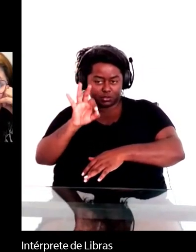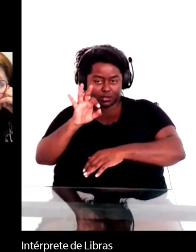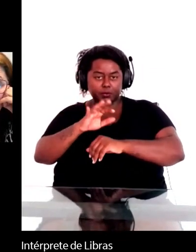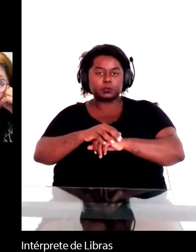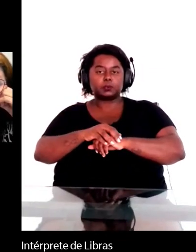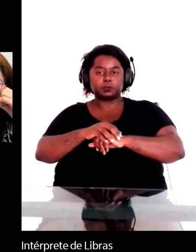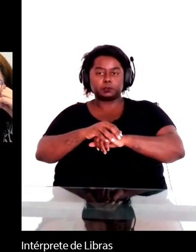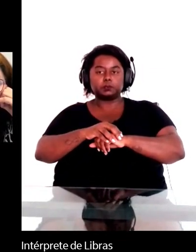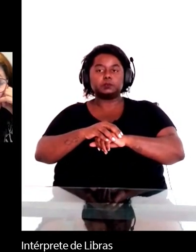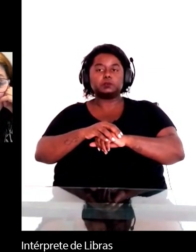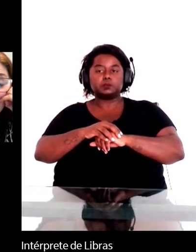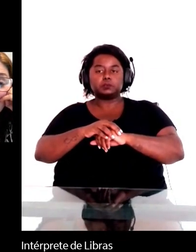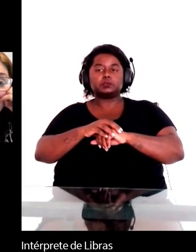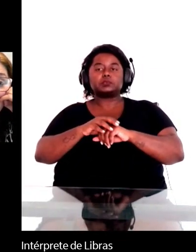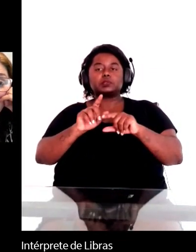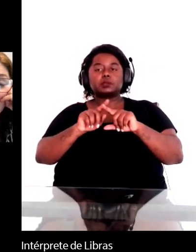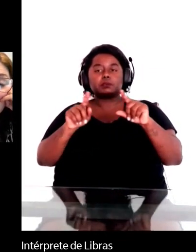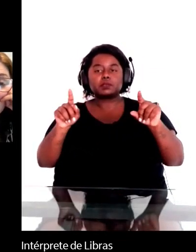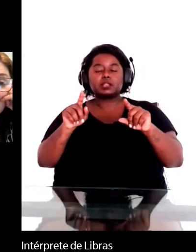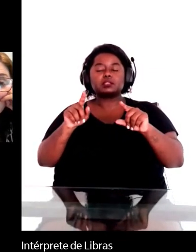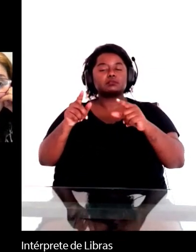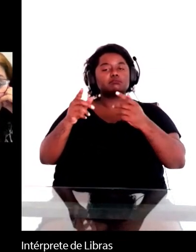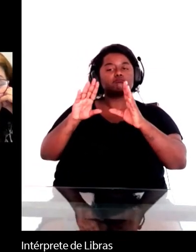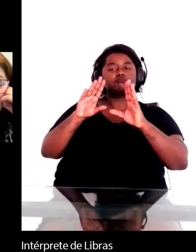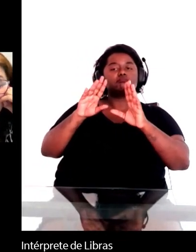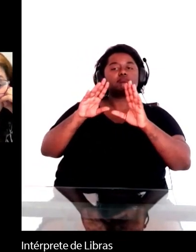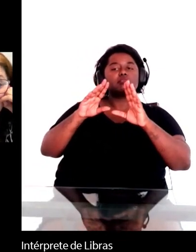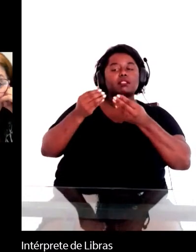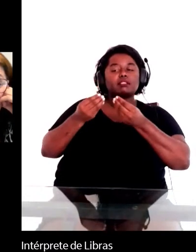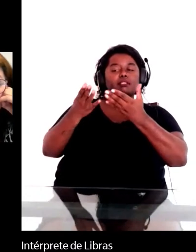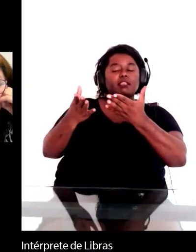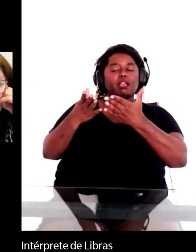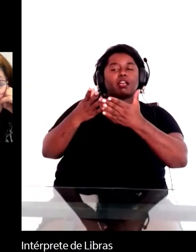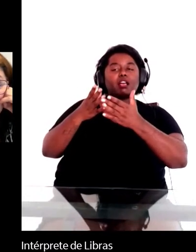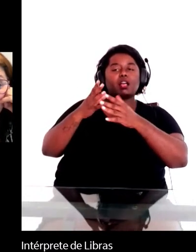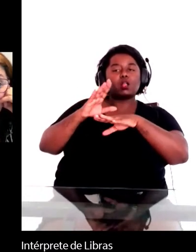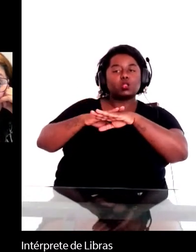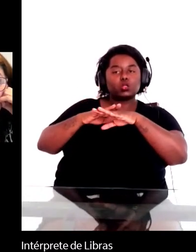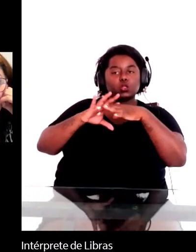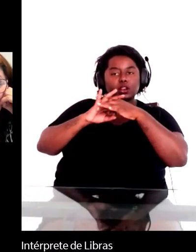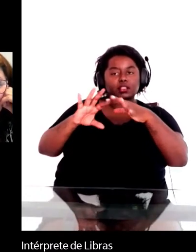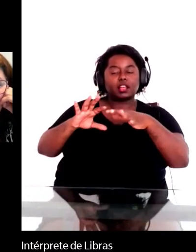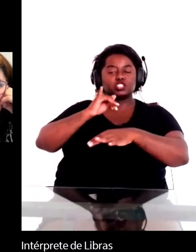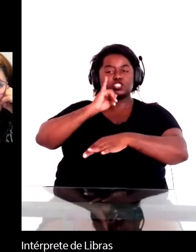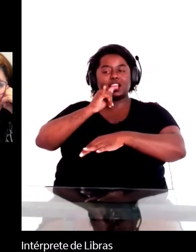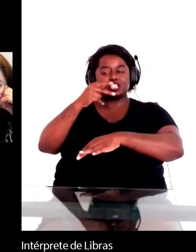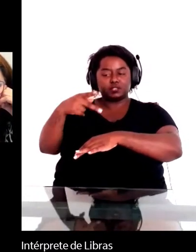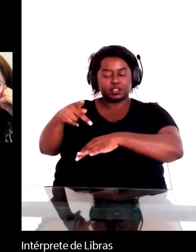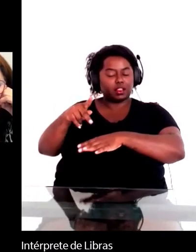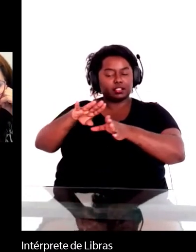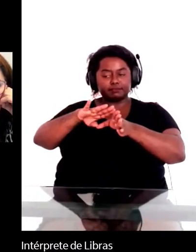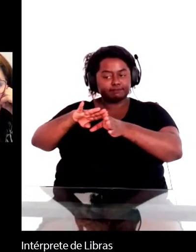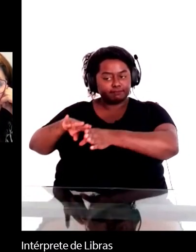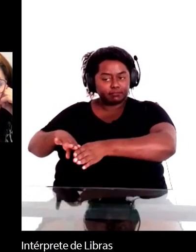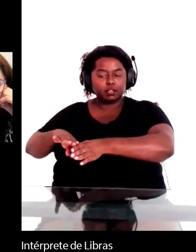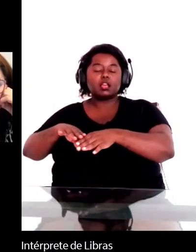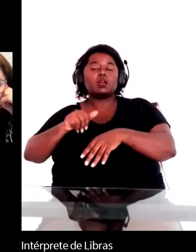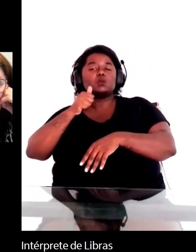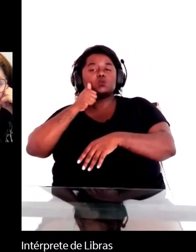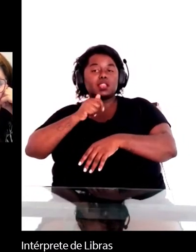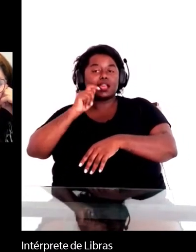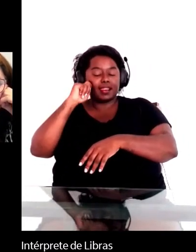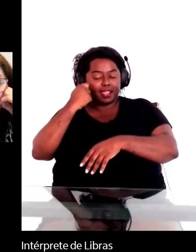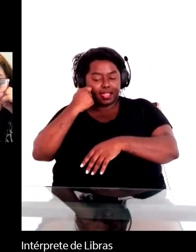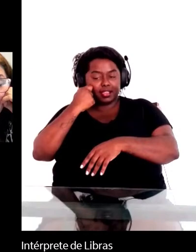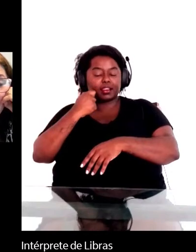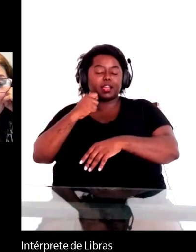narrativa à Arminda, Machado limita a representação da mulher negra, deve-se enfatizar que a autora, em